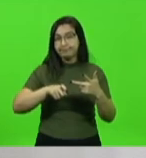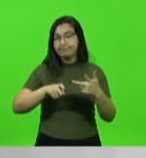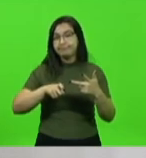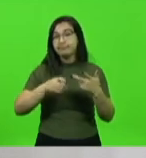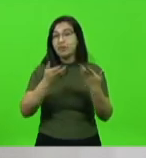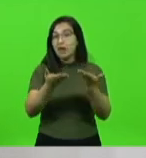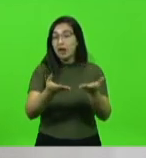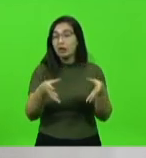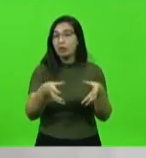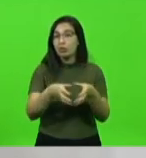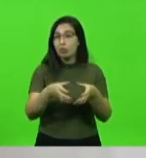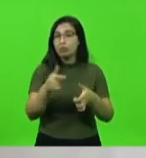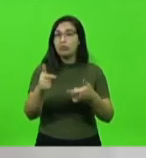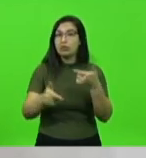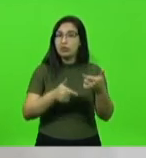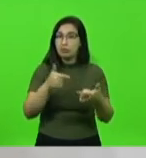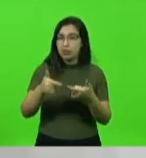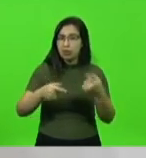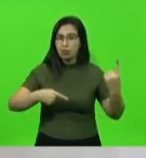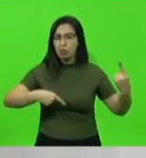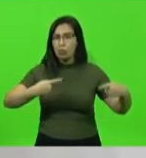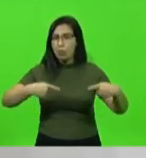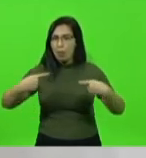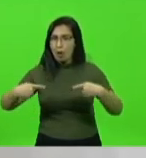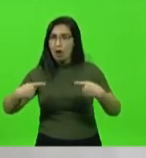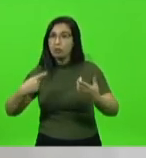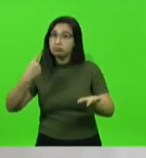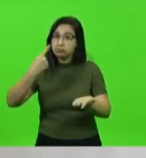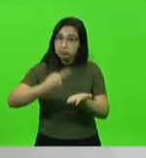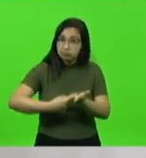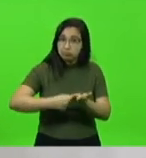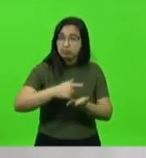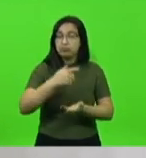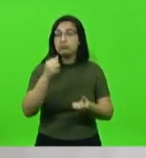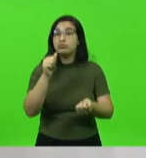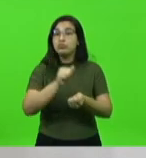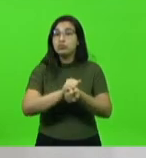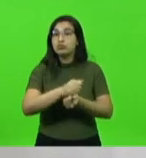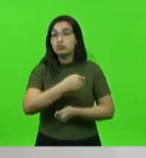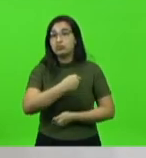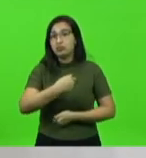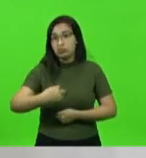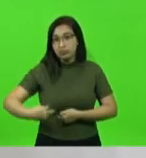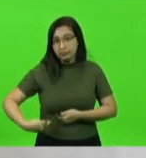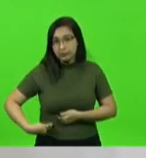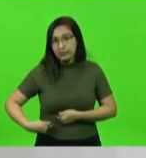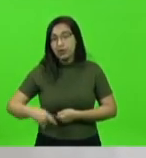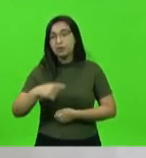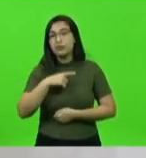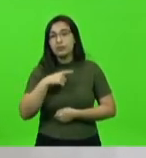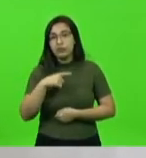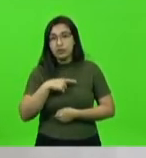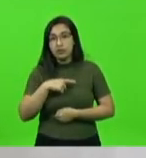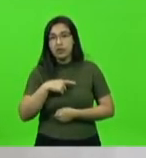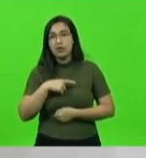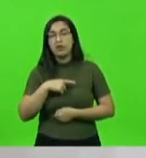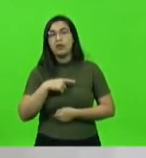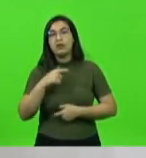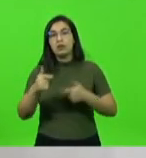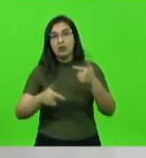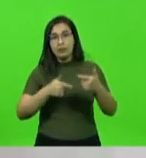classe trabalhou, discutiu e acertou com o governo, que tem competência exclusiva para isso.